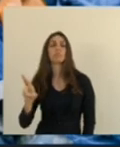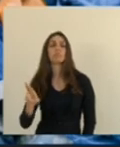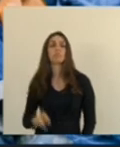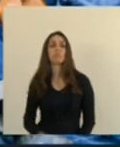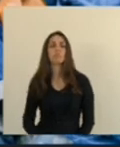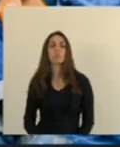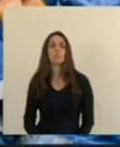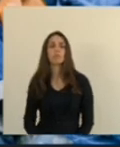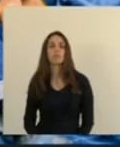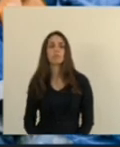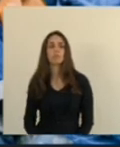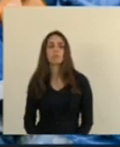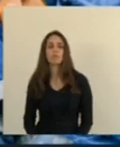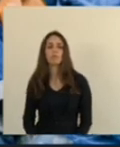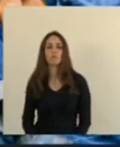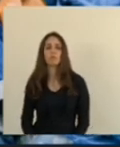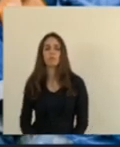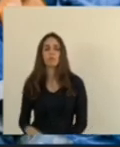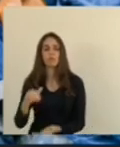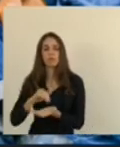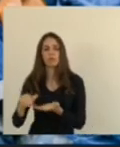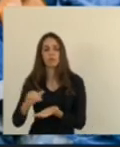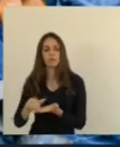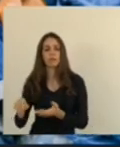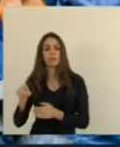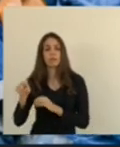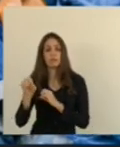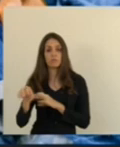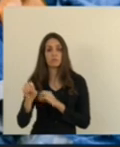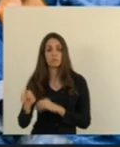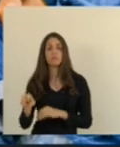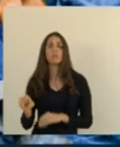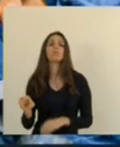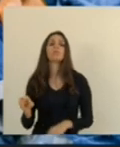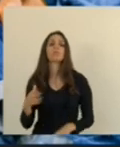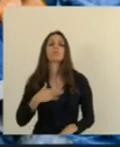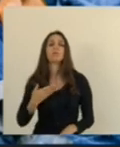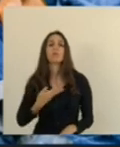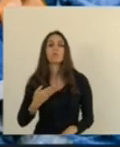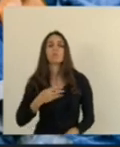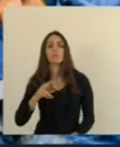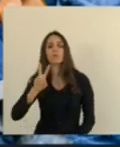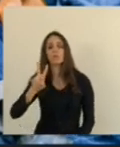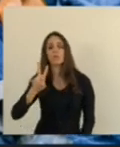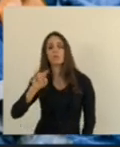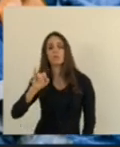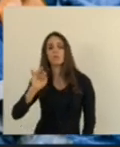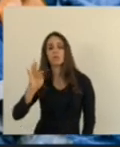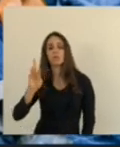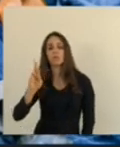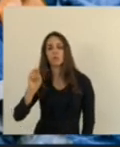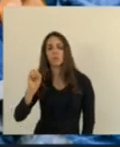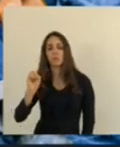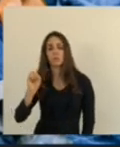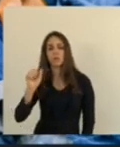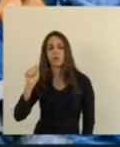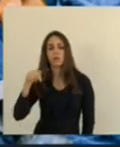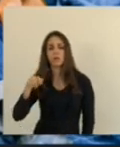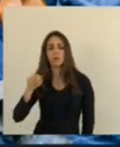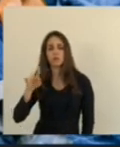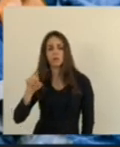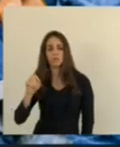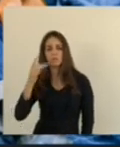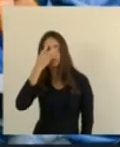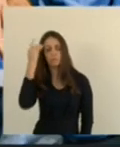o nosso amigo, o secretário de Educação, Vitor Anjos, vai mandar lá em local. Está